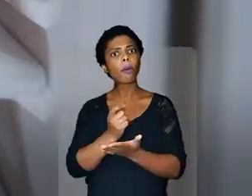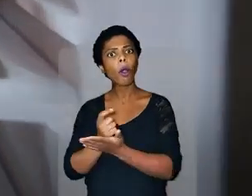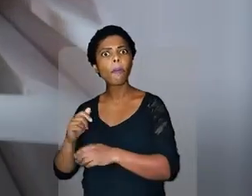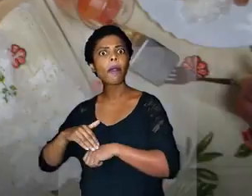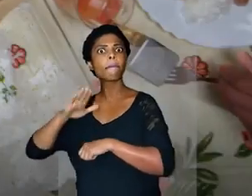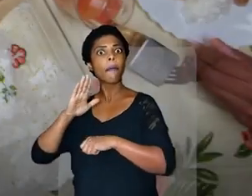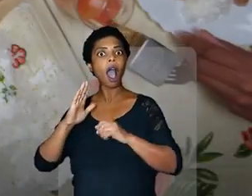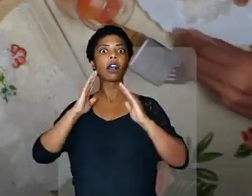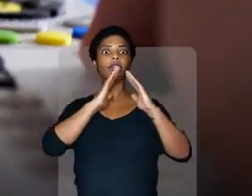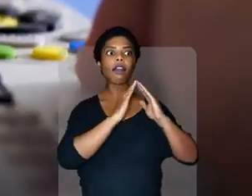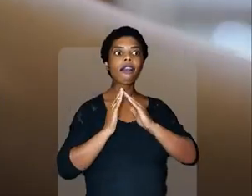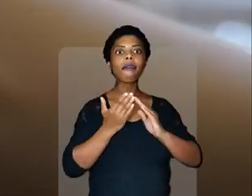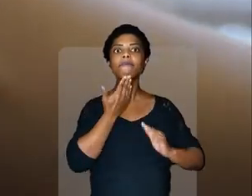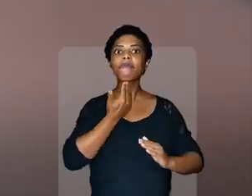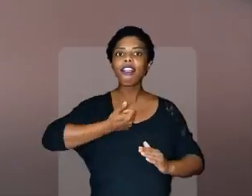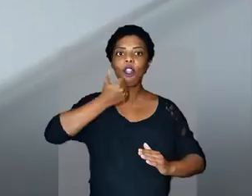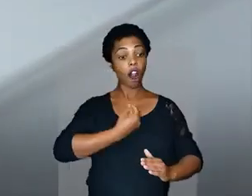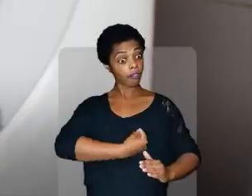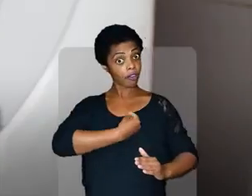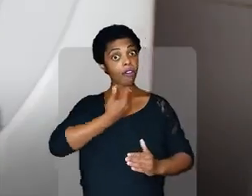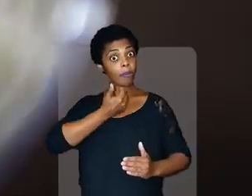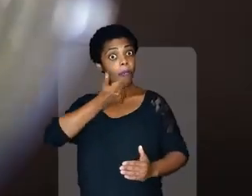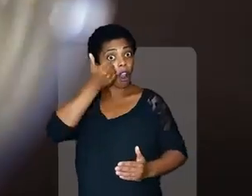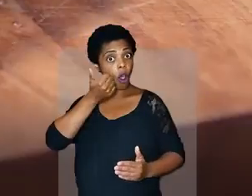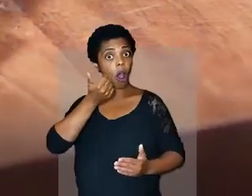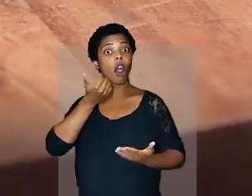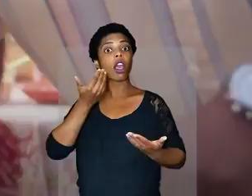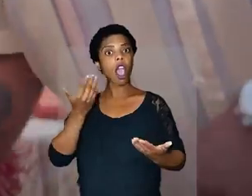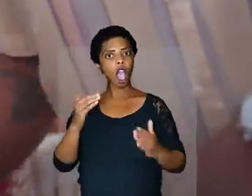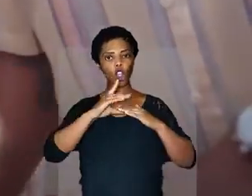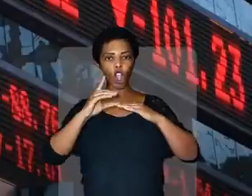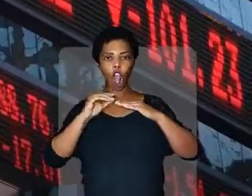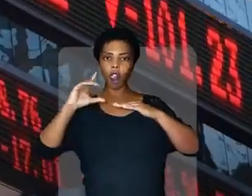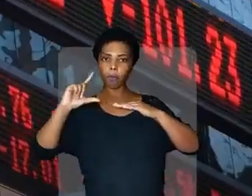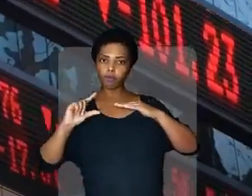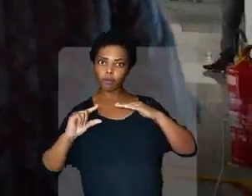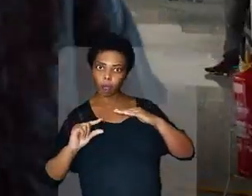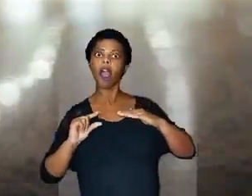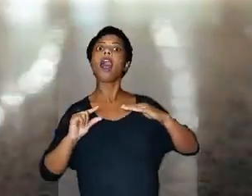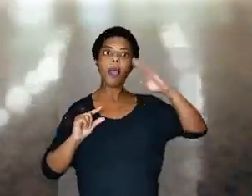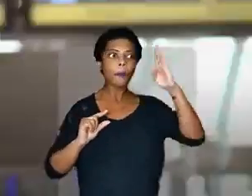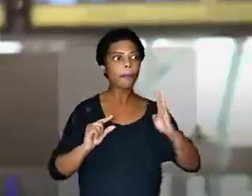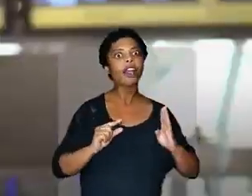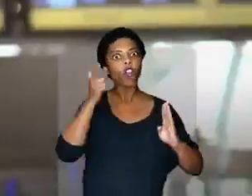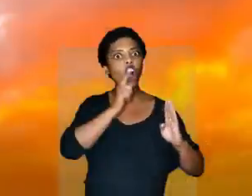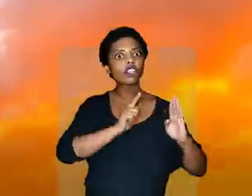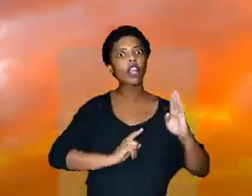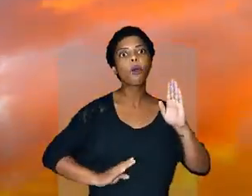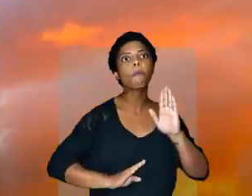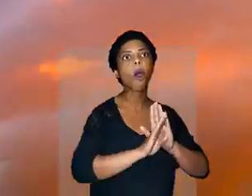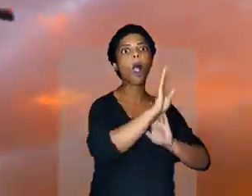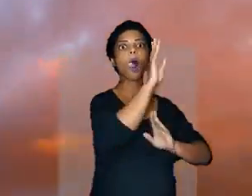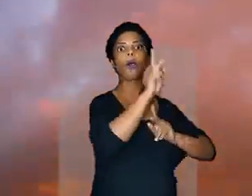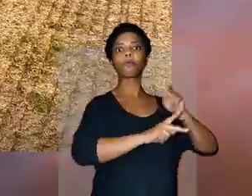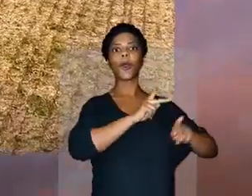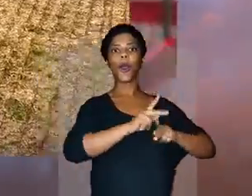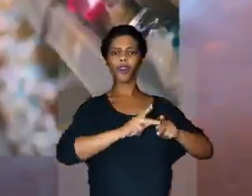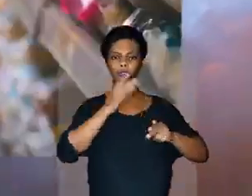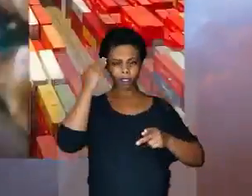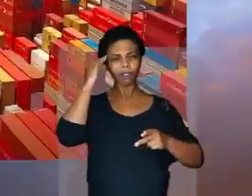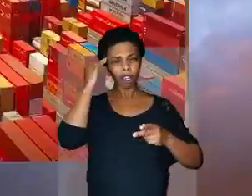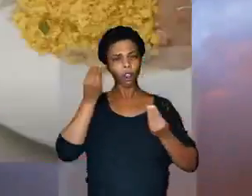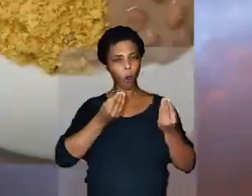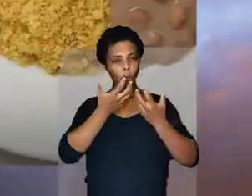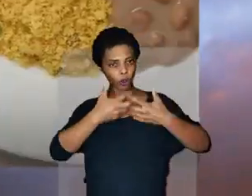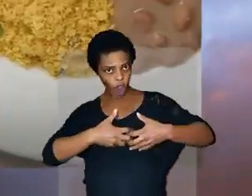dava para consumir mais, morar melhor, viver melhor. E com o dólar lá embaixo, os brasileiros é que decolaram. Deu para